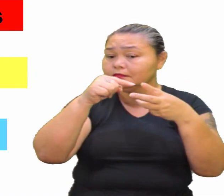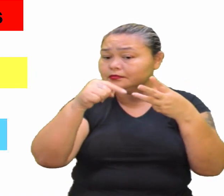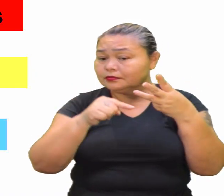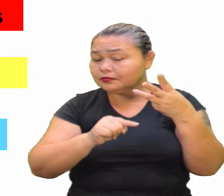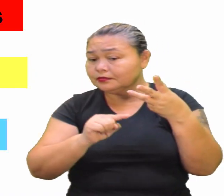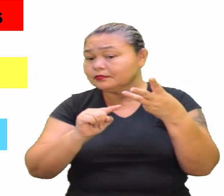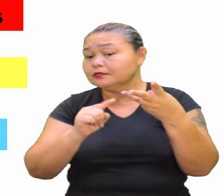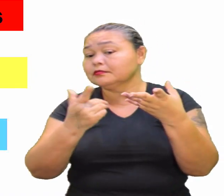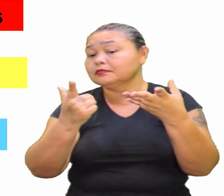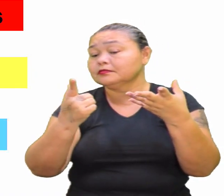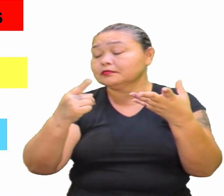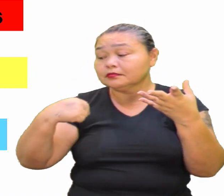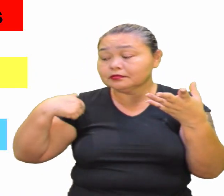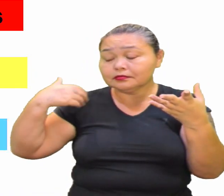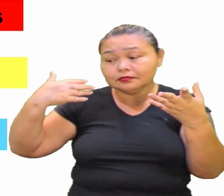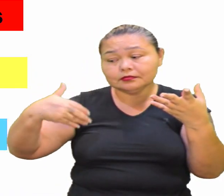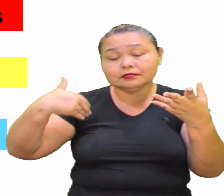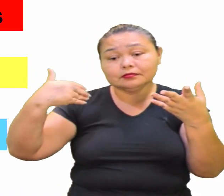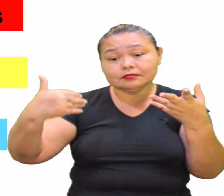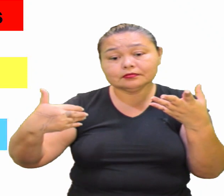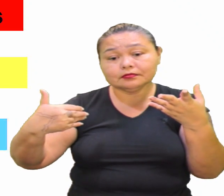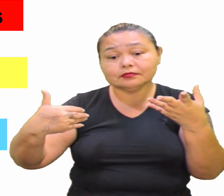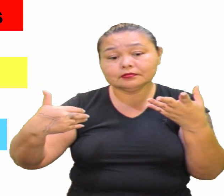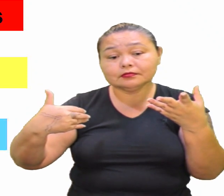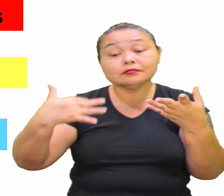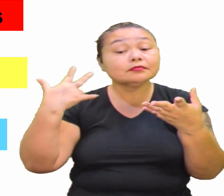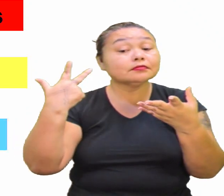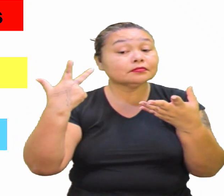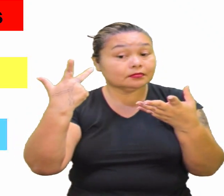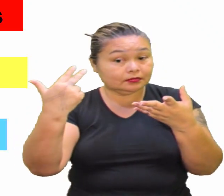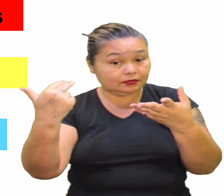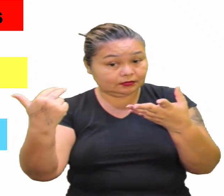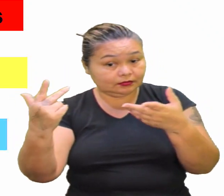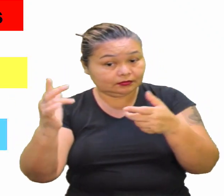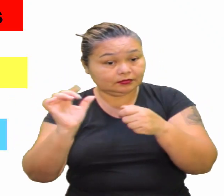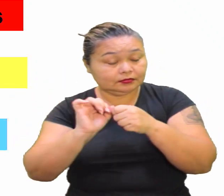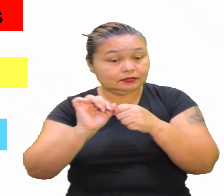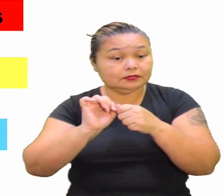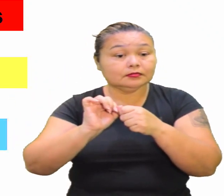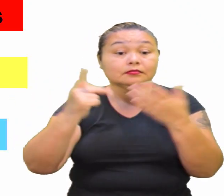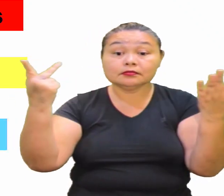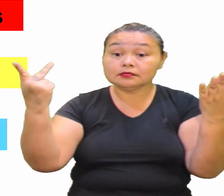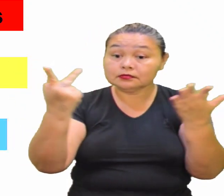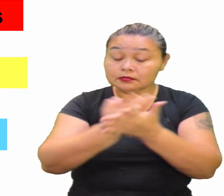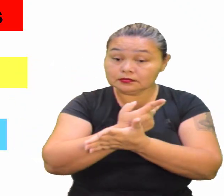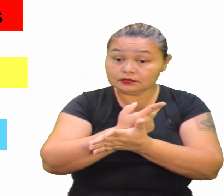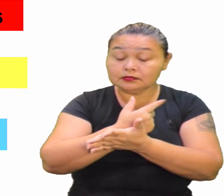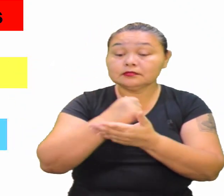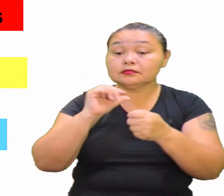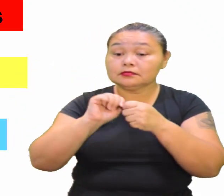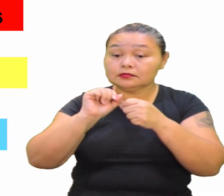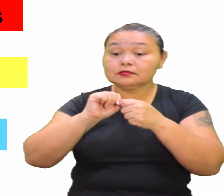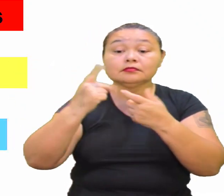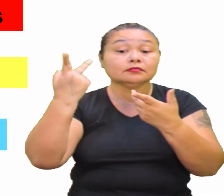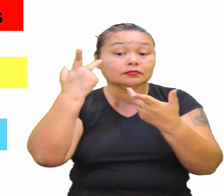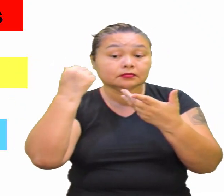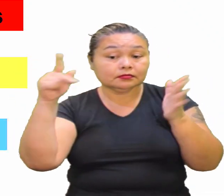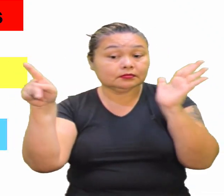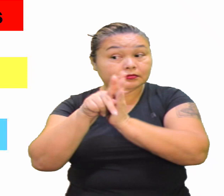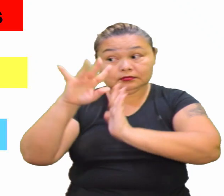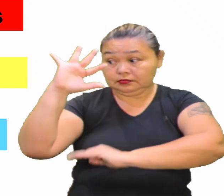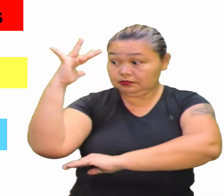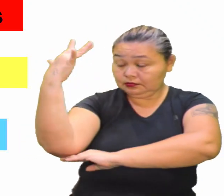ações que vêm de forma natural Quando esses fenômenos ocorrem Esses desastres naturais